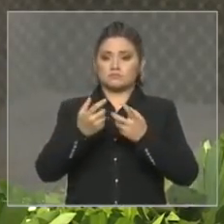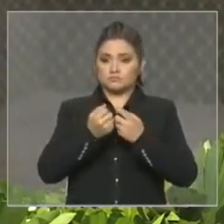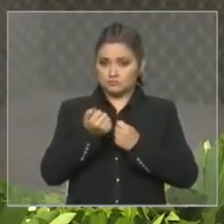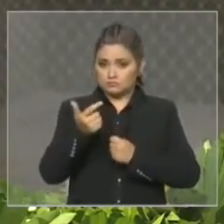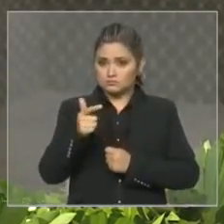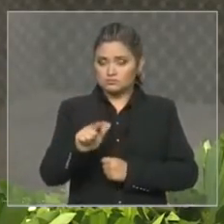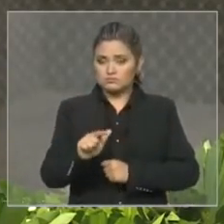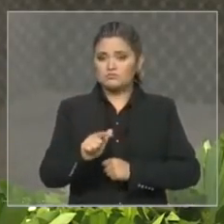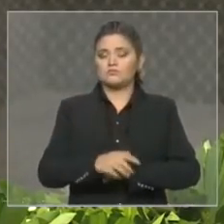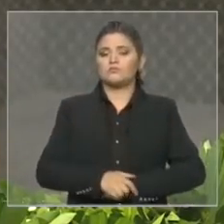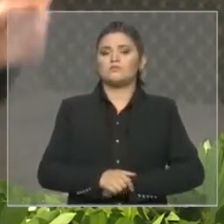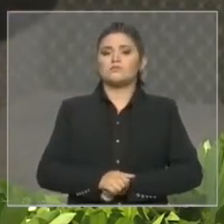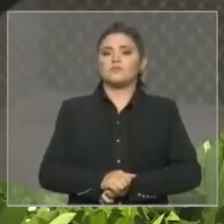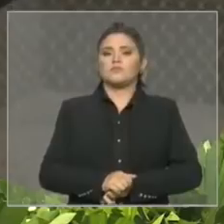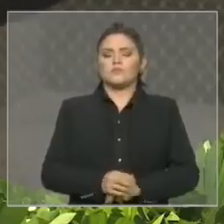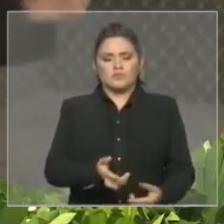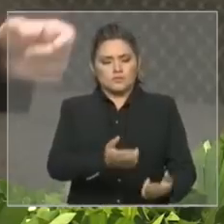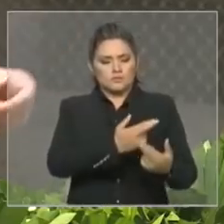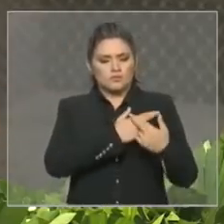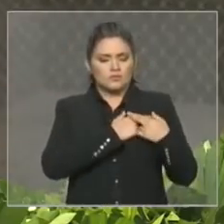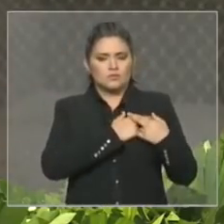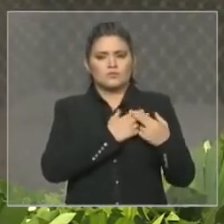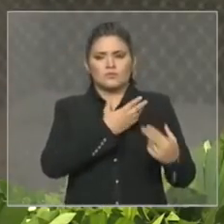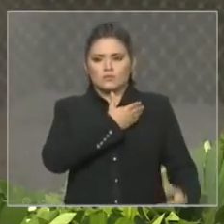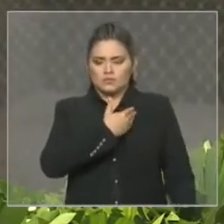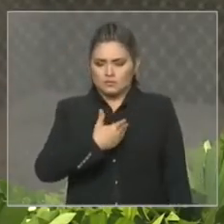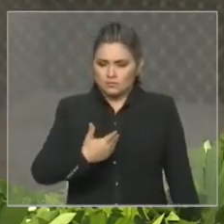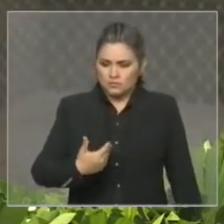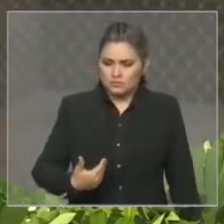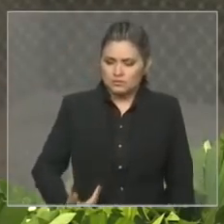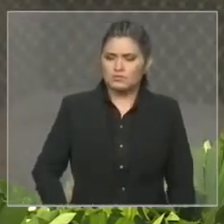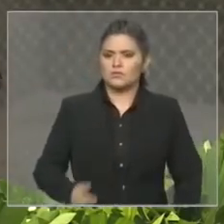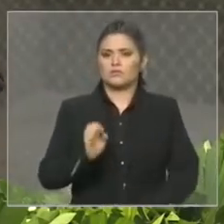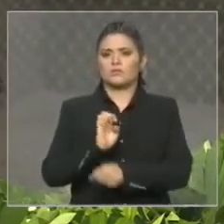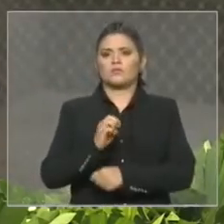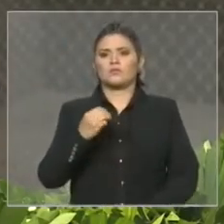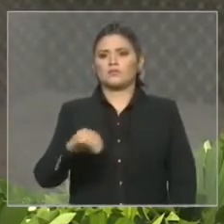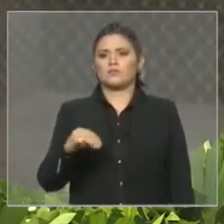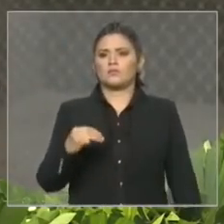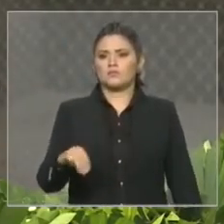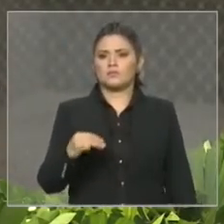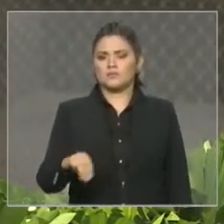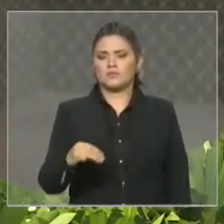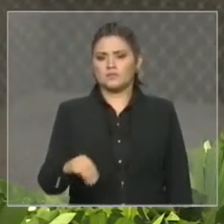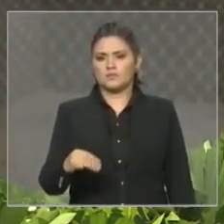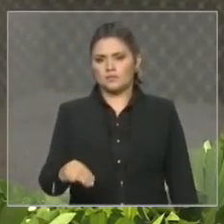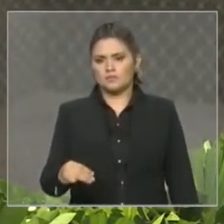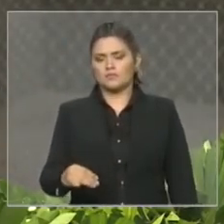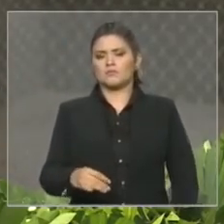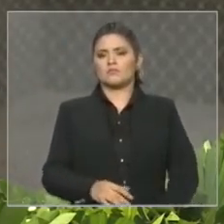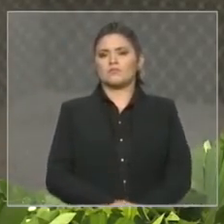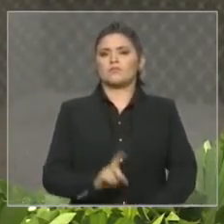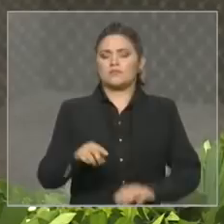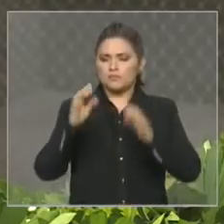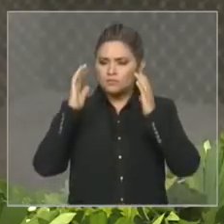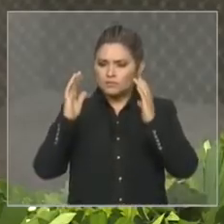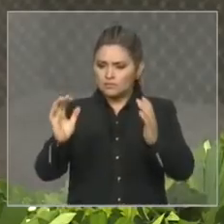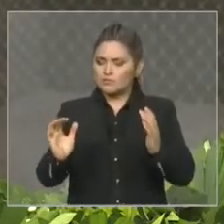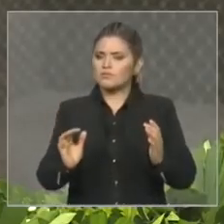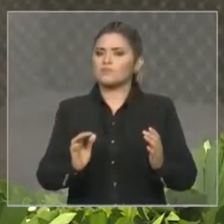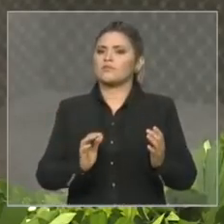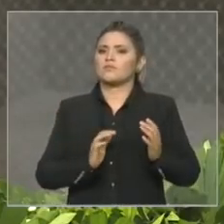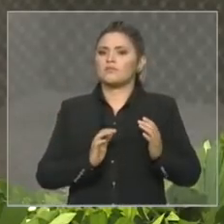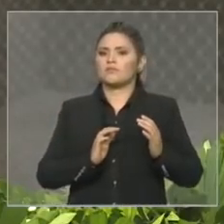governar o nosso Estado das mãos de V. Exª. Para mim é uma honra pelos laços de companheirismo, de